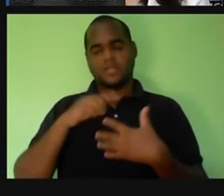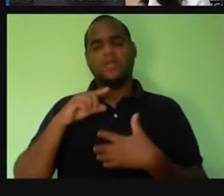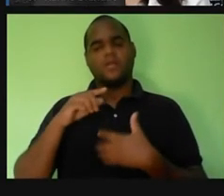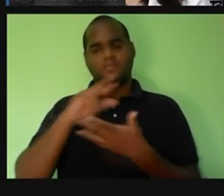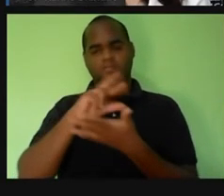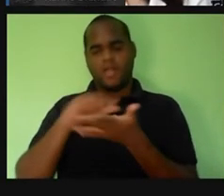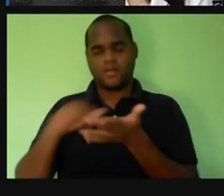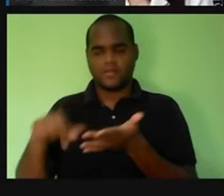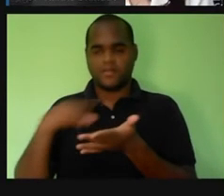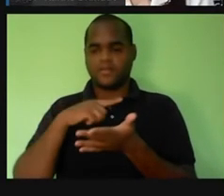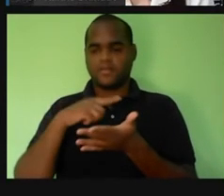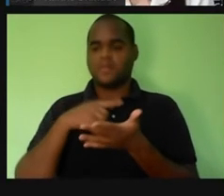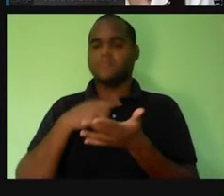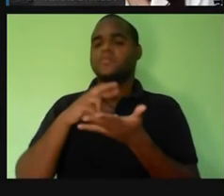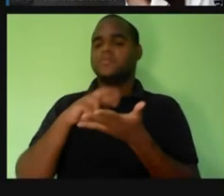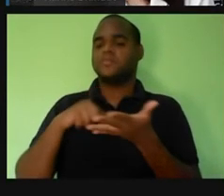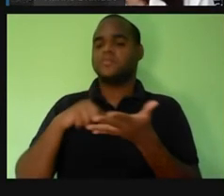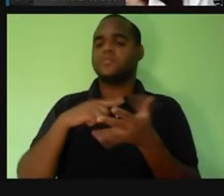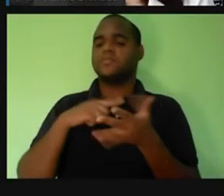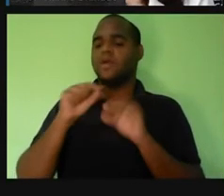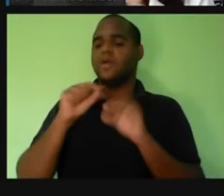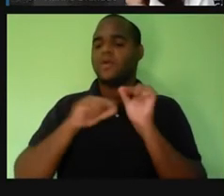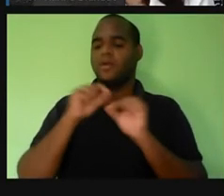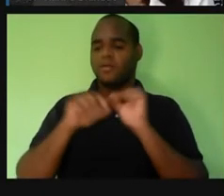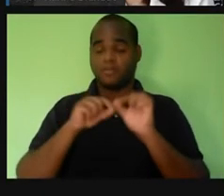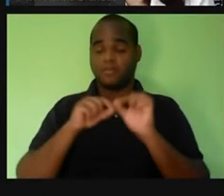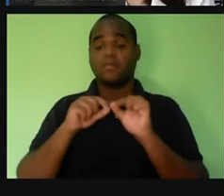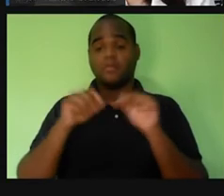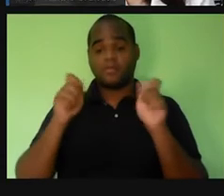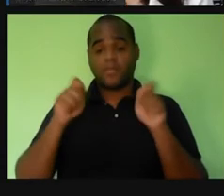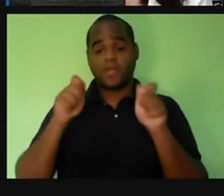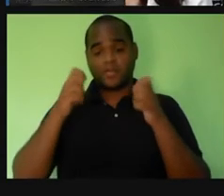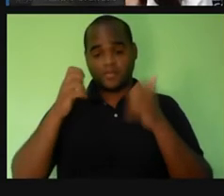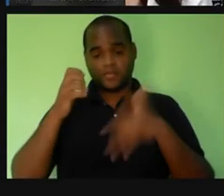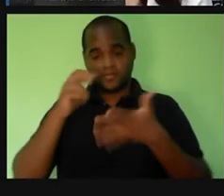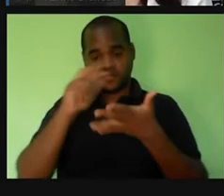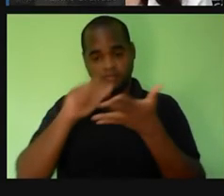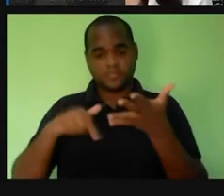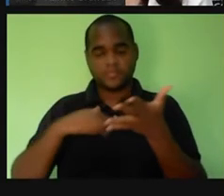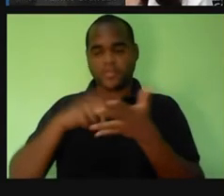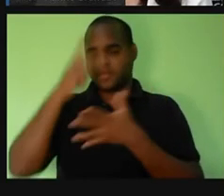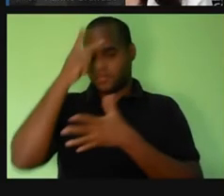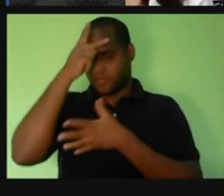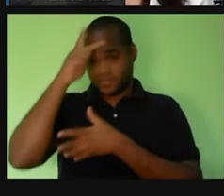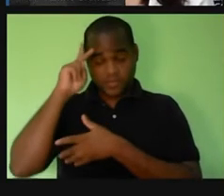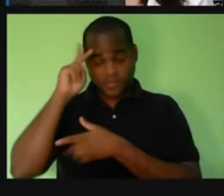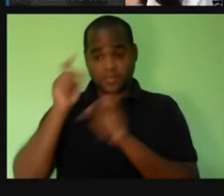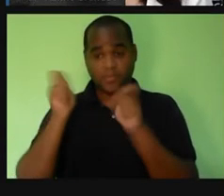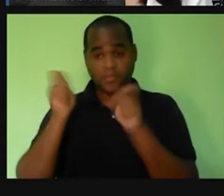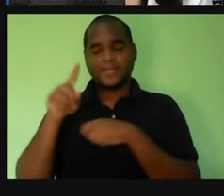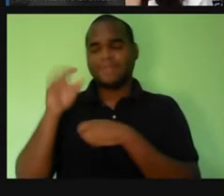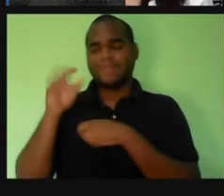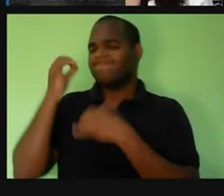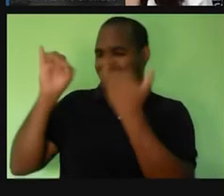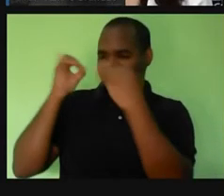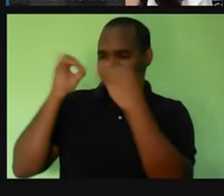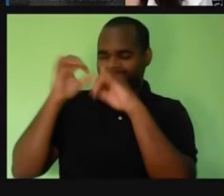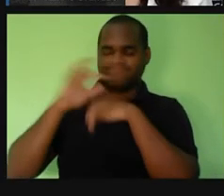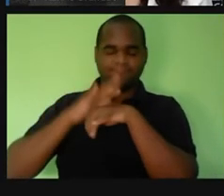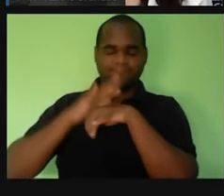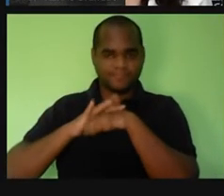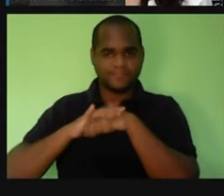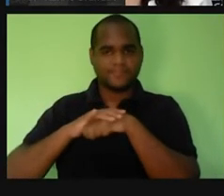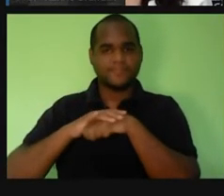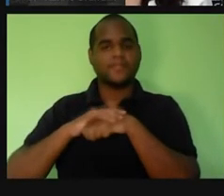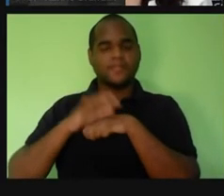a defesa das pessoas contra a vacina, tá? E Oswaldo Cruz passou